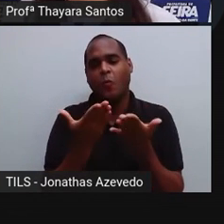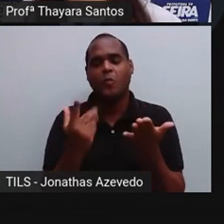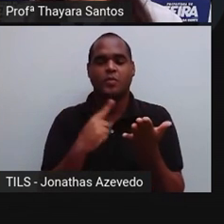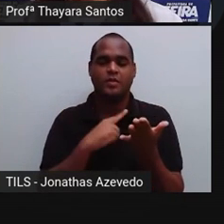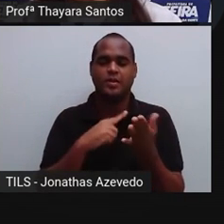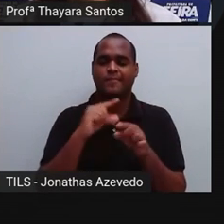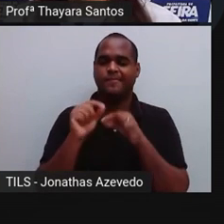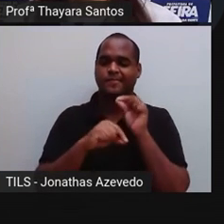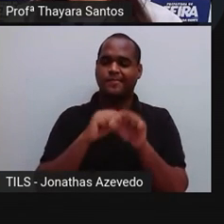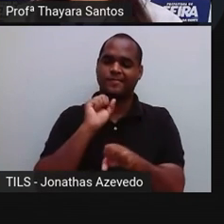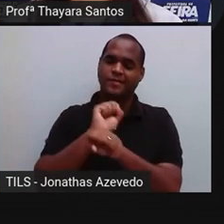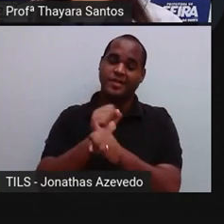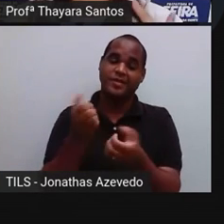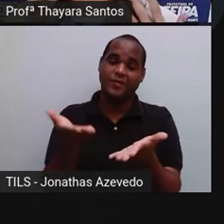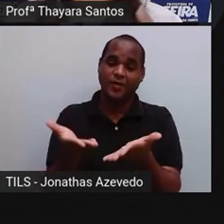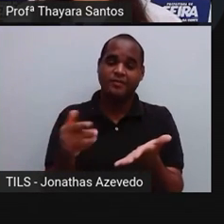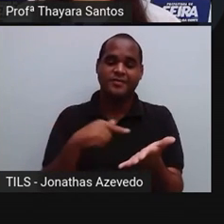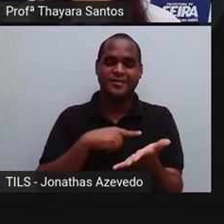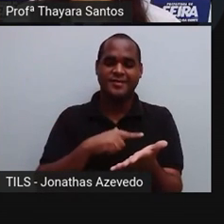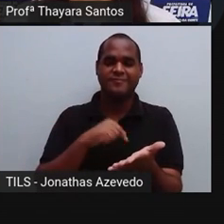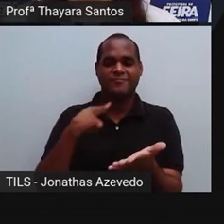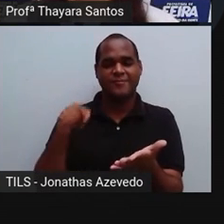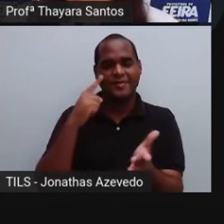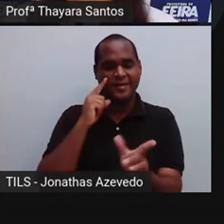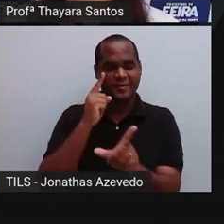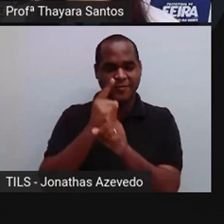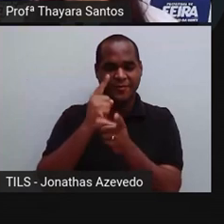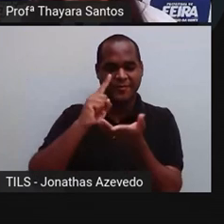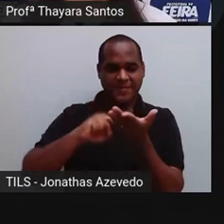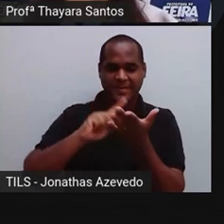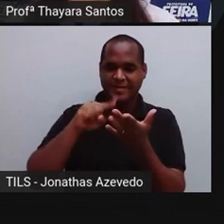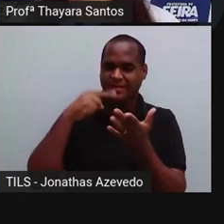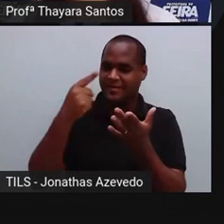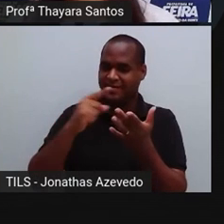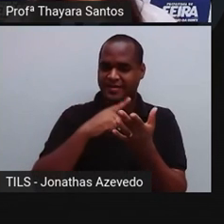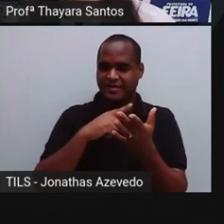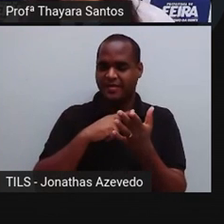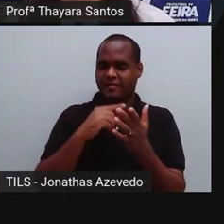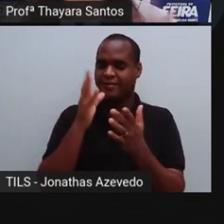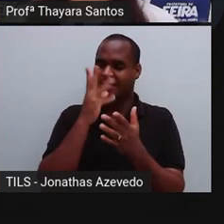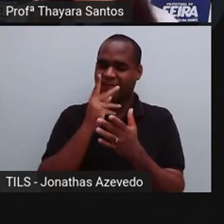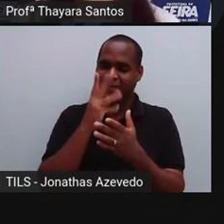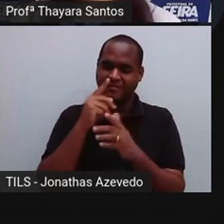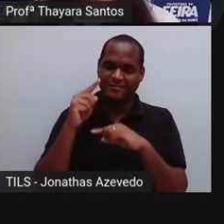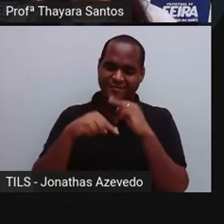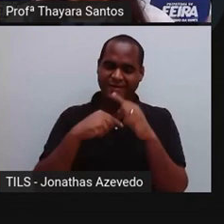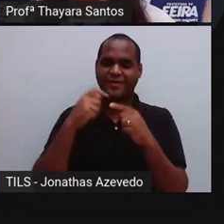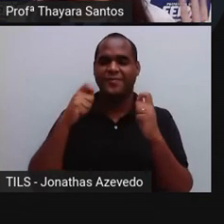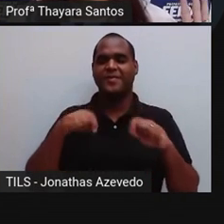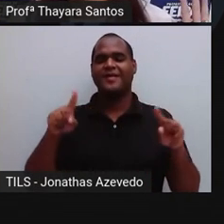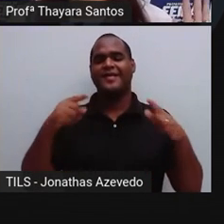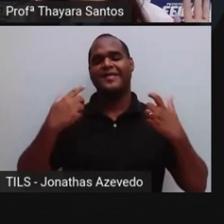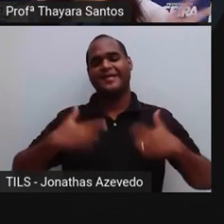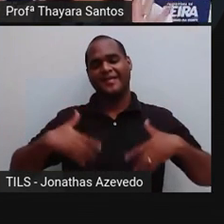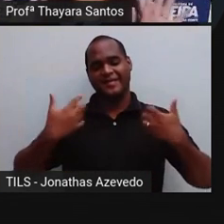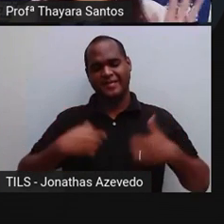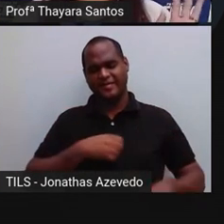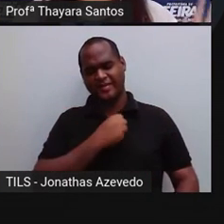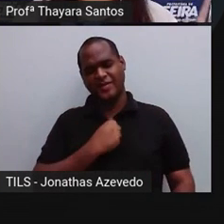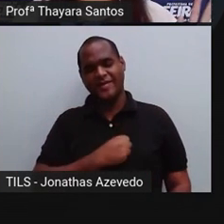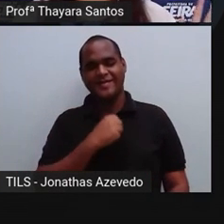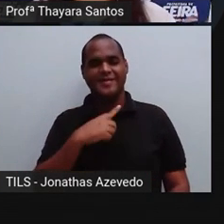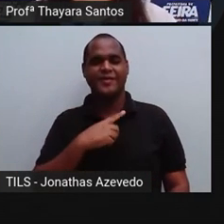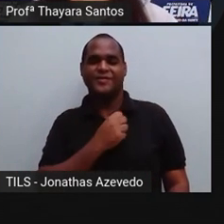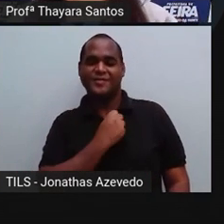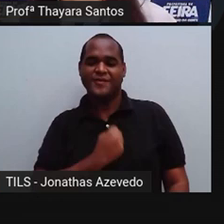nós vamos parar por aqui. a gente vai ter um encontro marcado na nossa próxima aula, que não vai demorar muito. Então, não precisa ficar morrendo de saudade. Eu vou